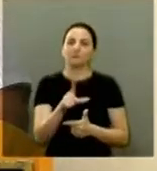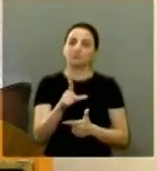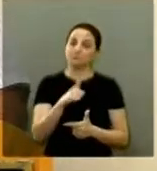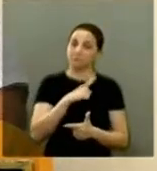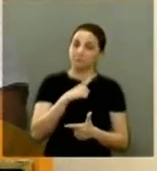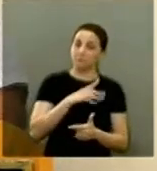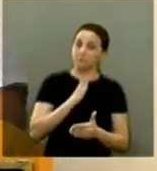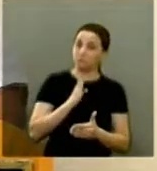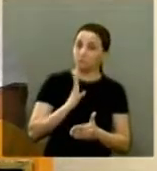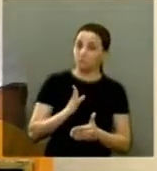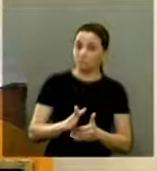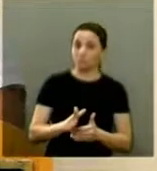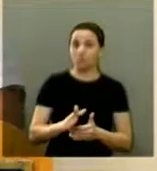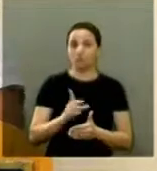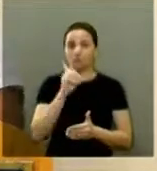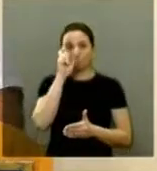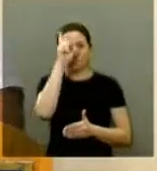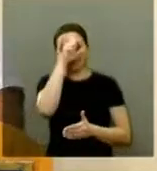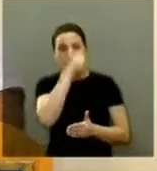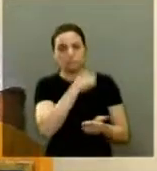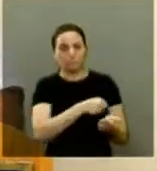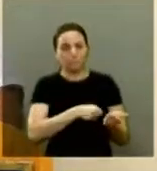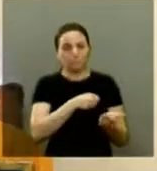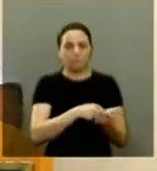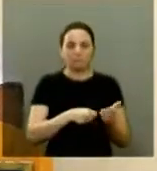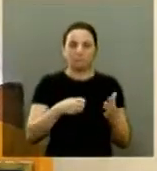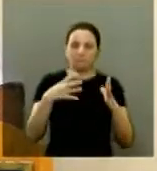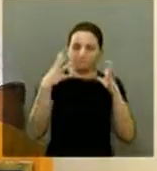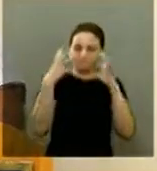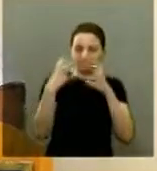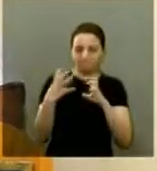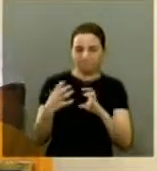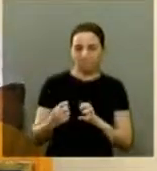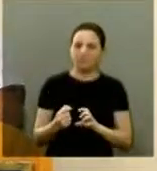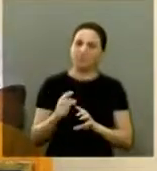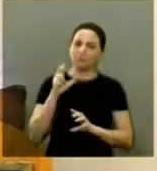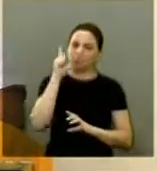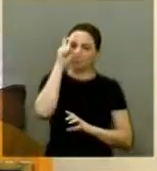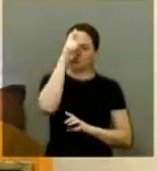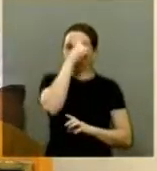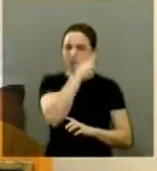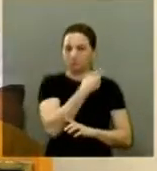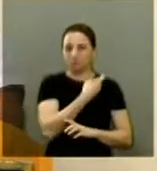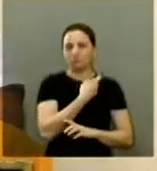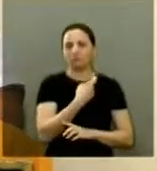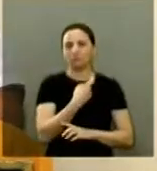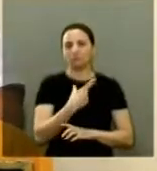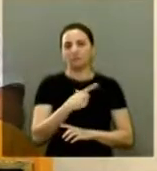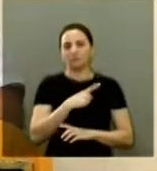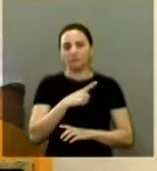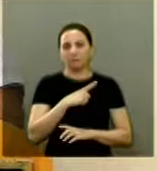dificilmente há muita luta muita briga dificilmente são